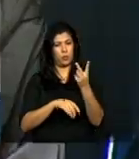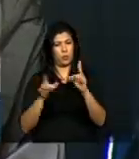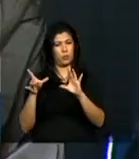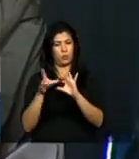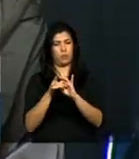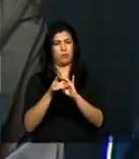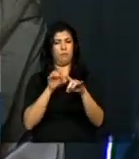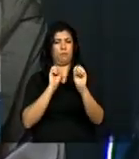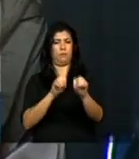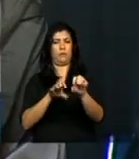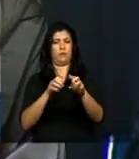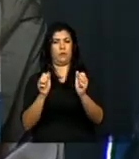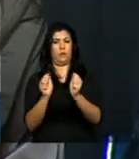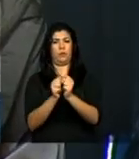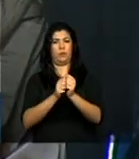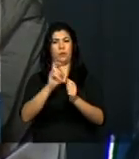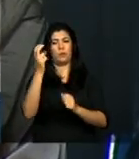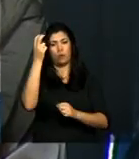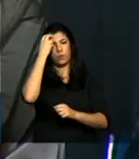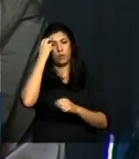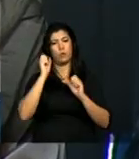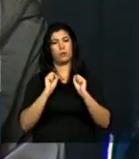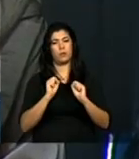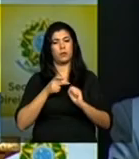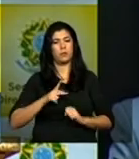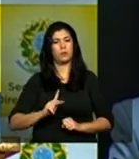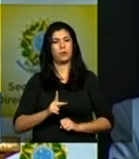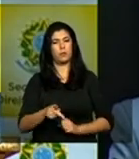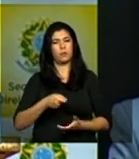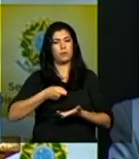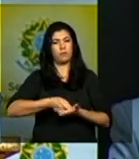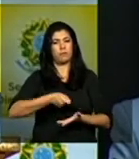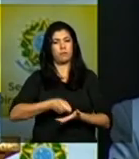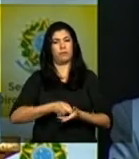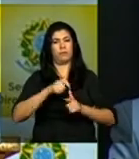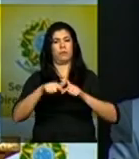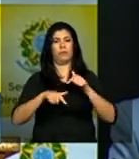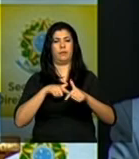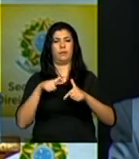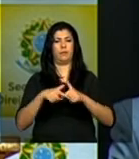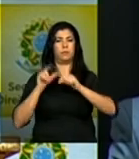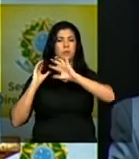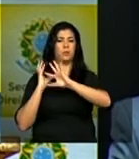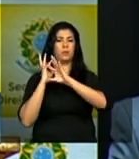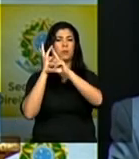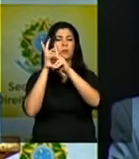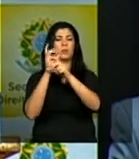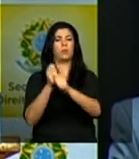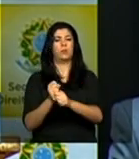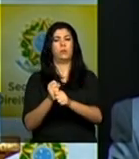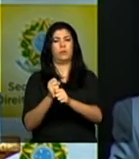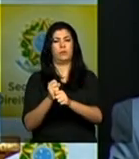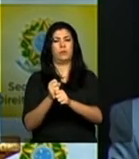concreta de nós podermos dar continuidade a esse trabalho de resgate de